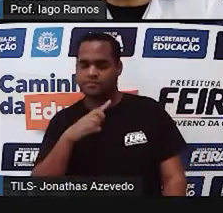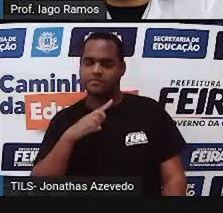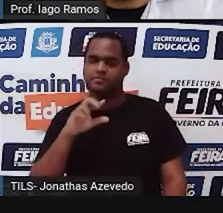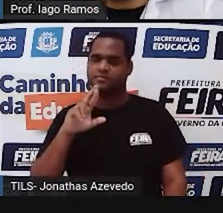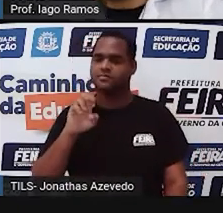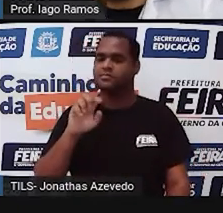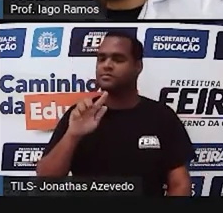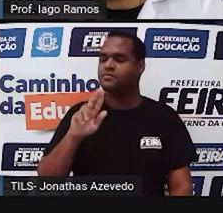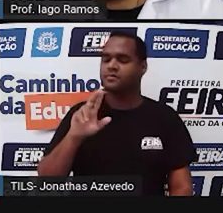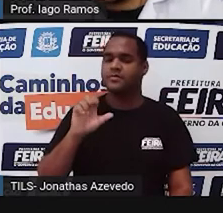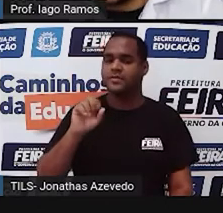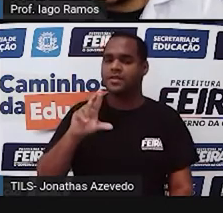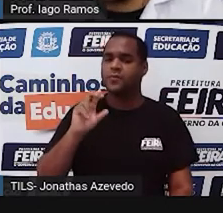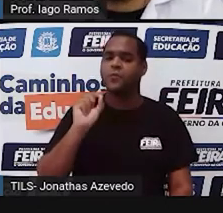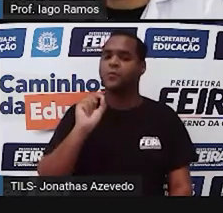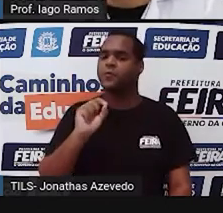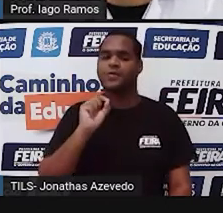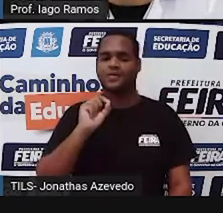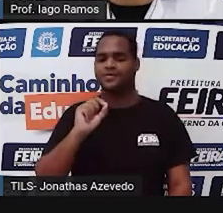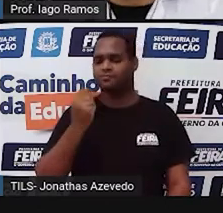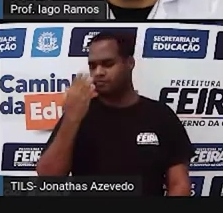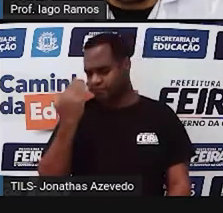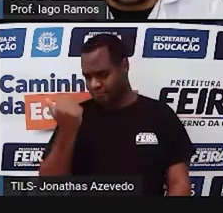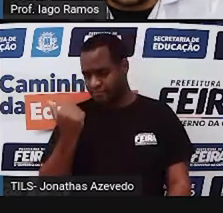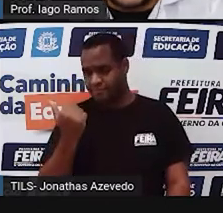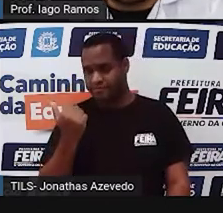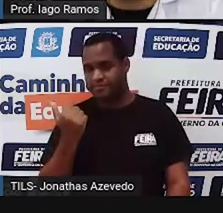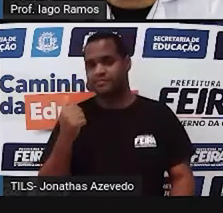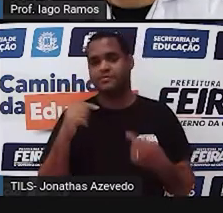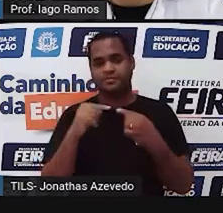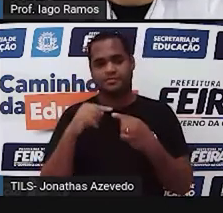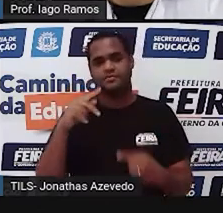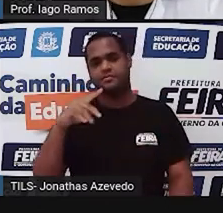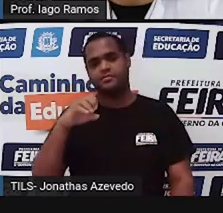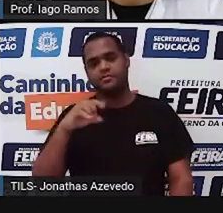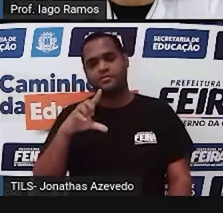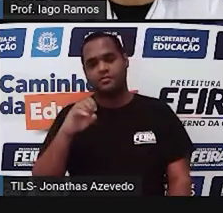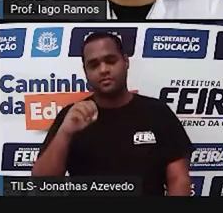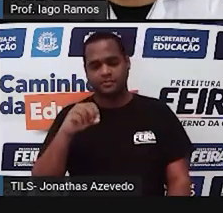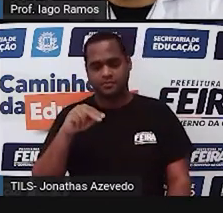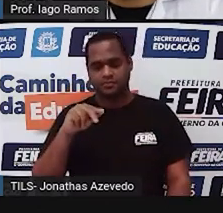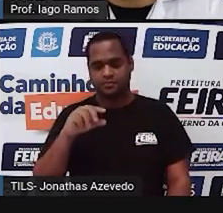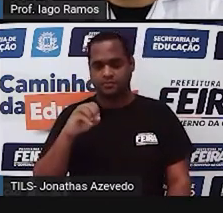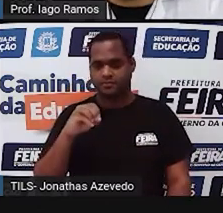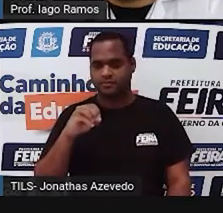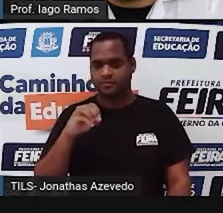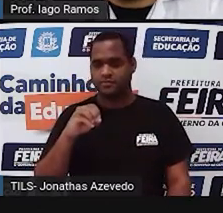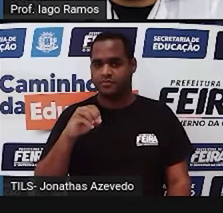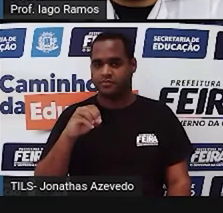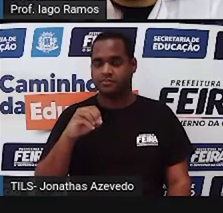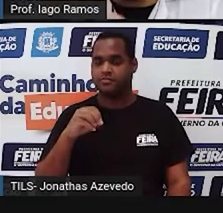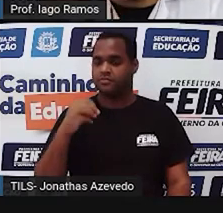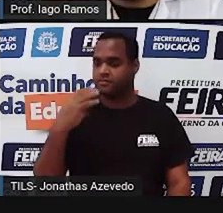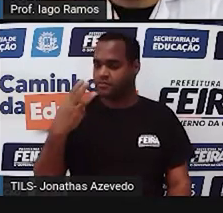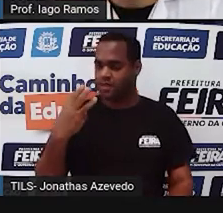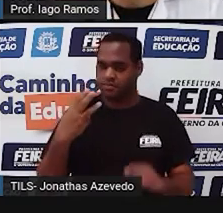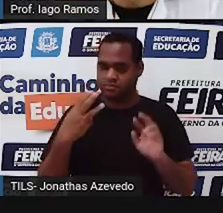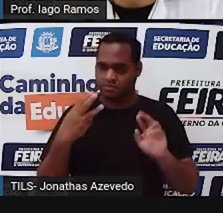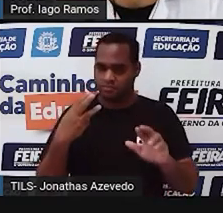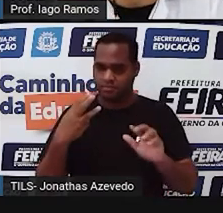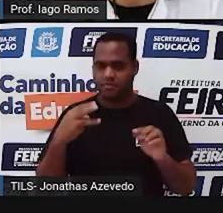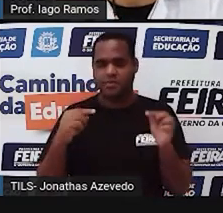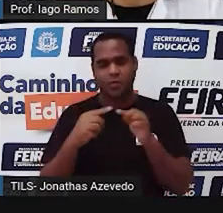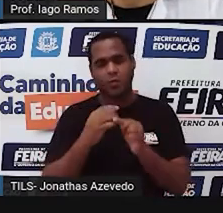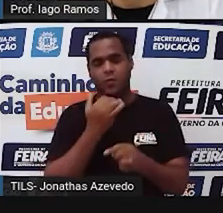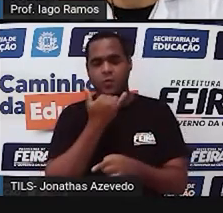é um polígono regular é aquele polígono que os três, que os três não, desculpa, estou falando de um polígono,